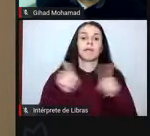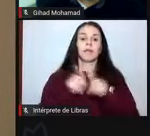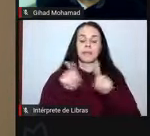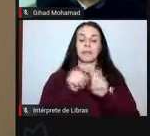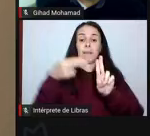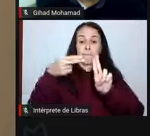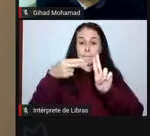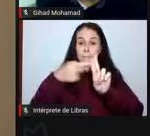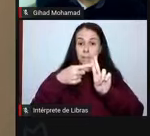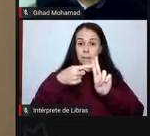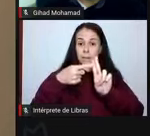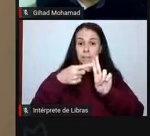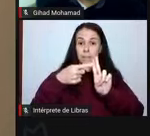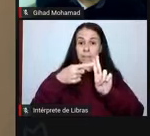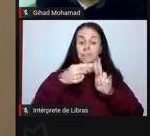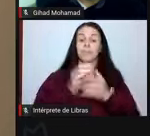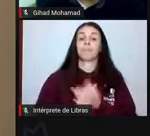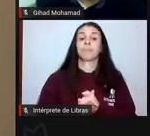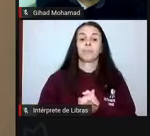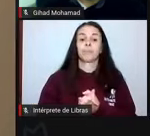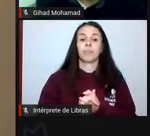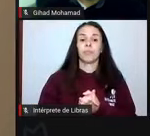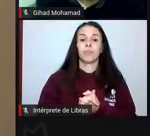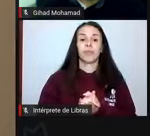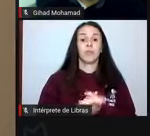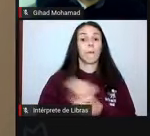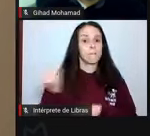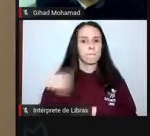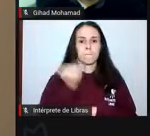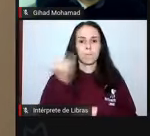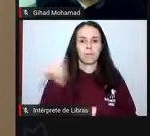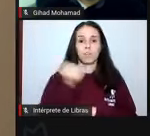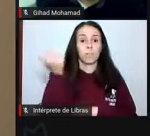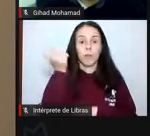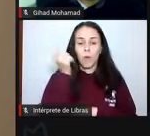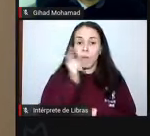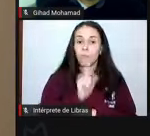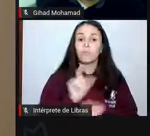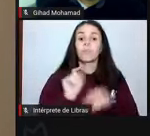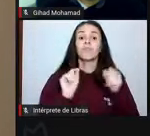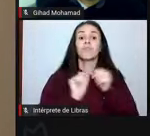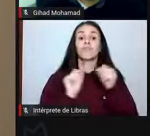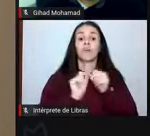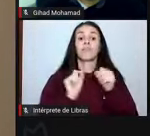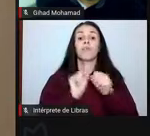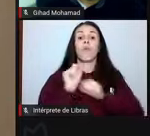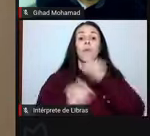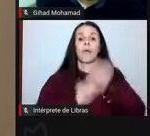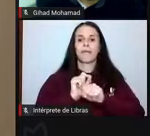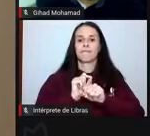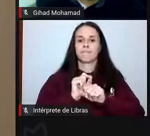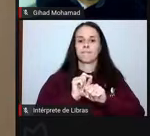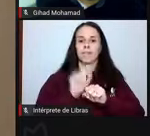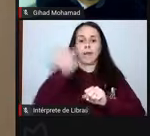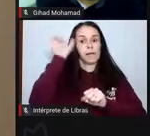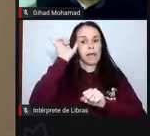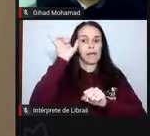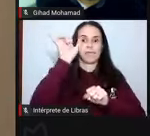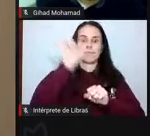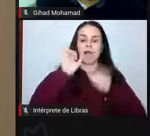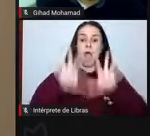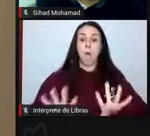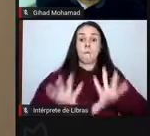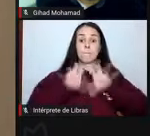fundamental para a manutenção ou para que nós não tenhamos alcançado os níveis críticos de contágio